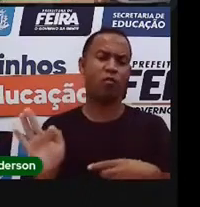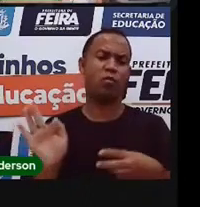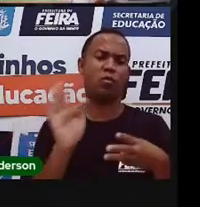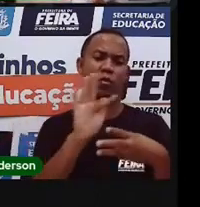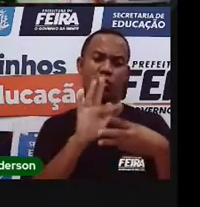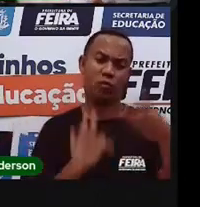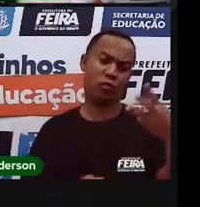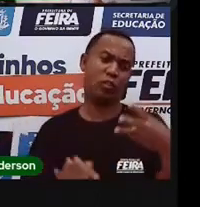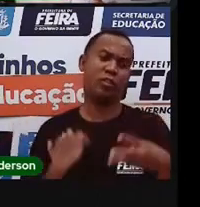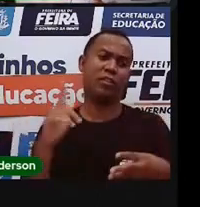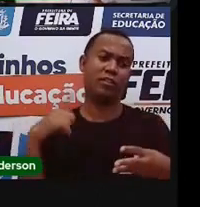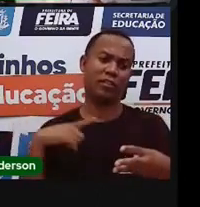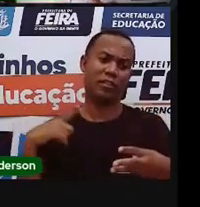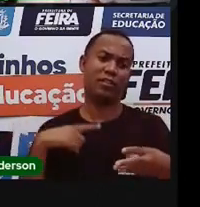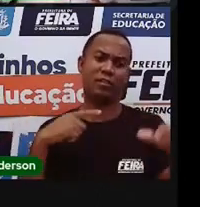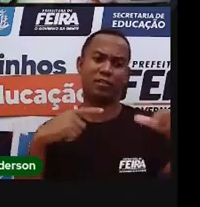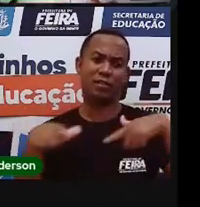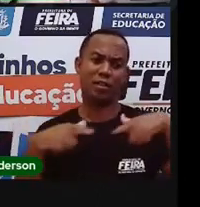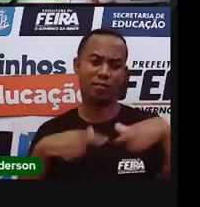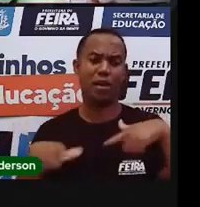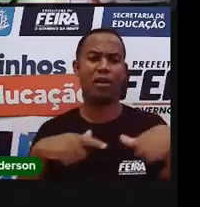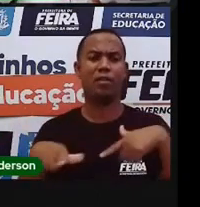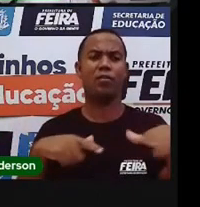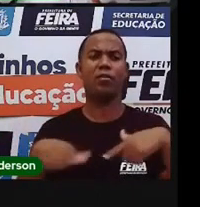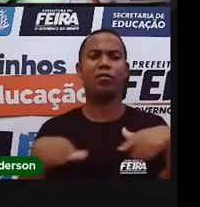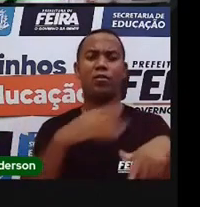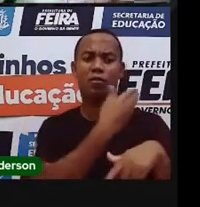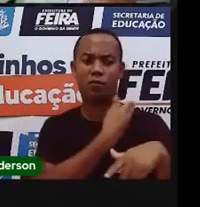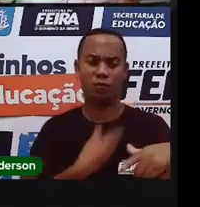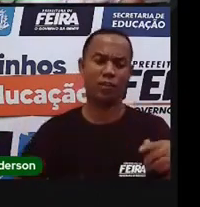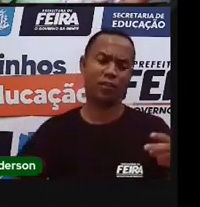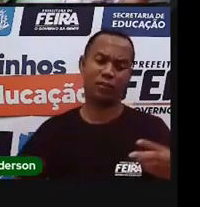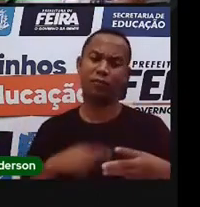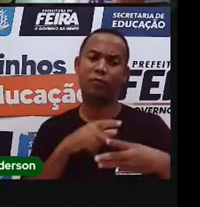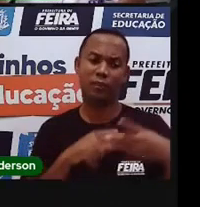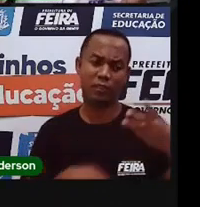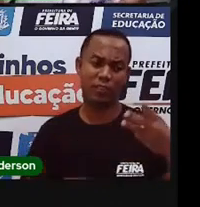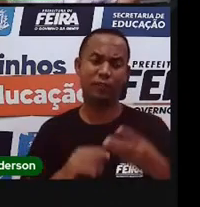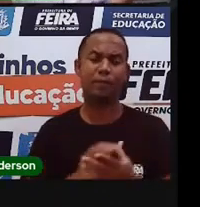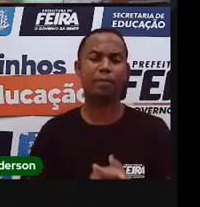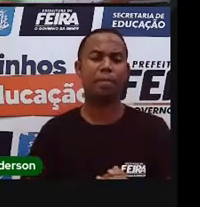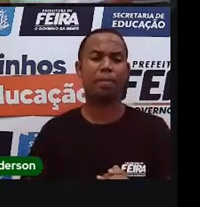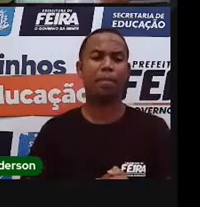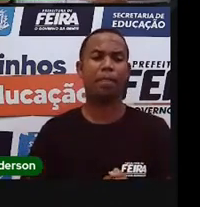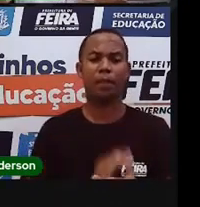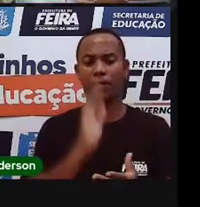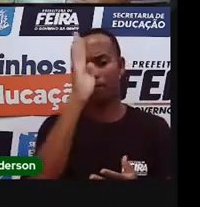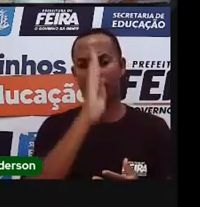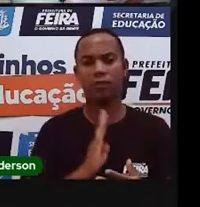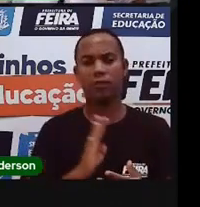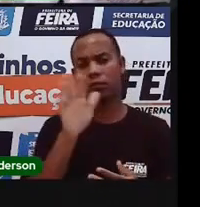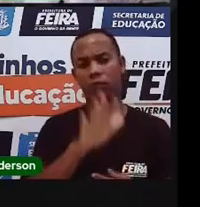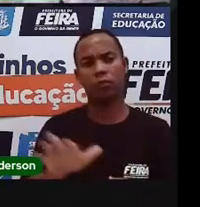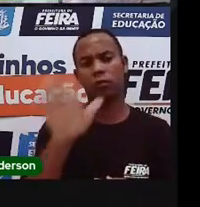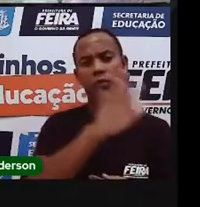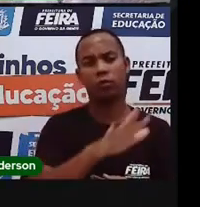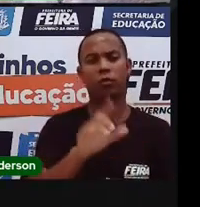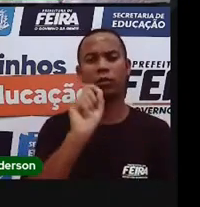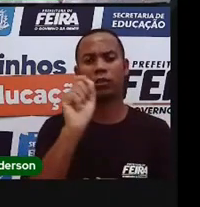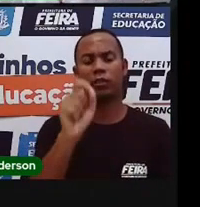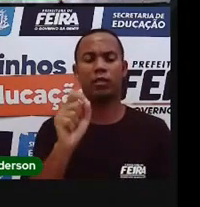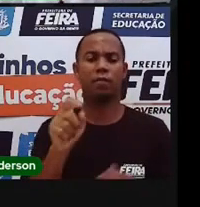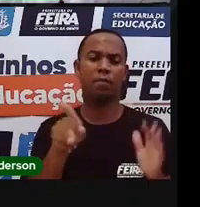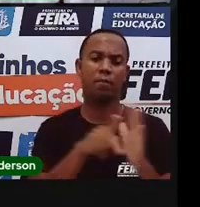para quem? Para o Brasil inteiro, que são instituições que, na verdade, respondem ao presidente da